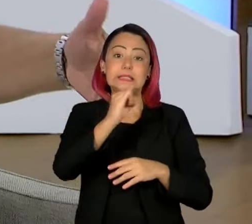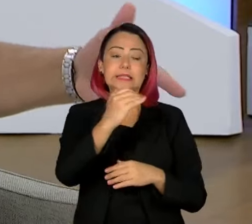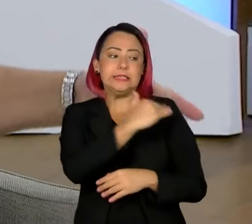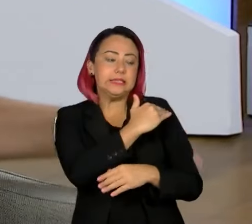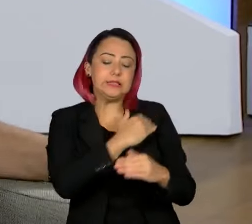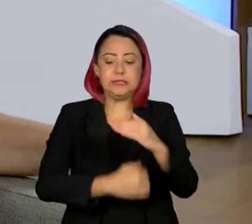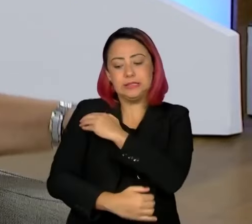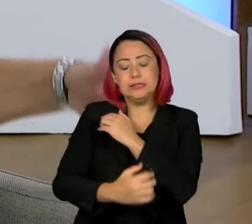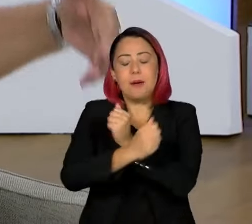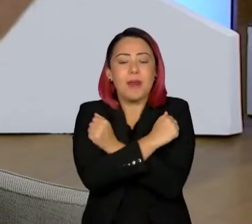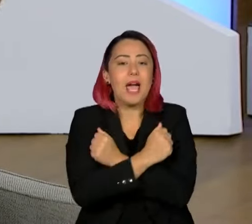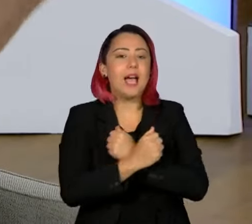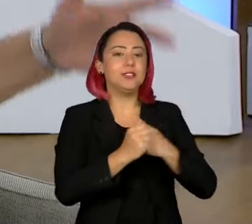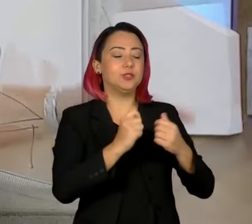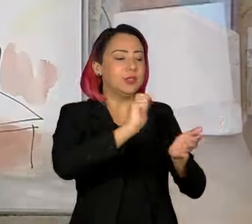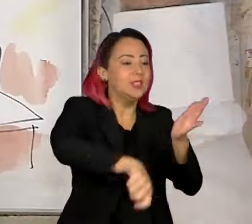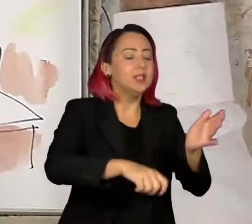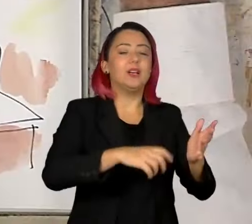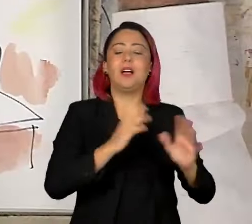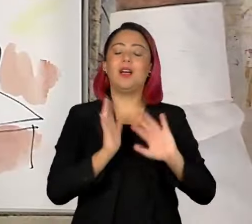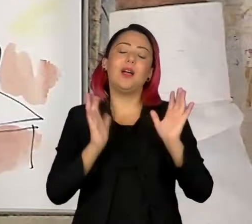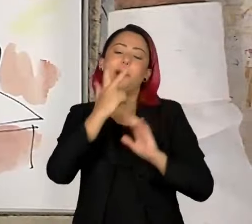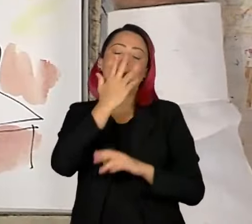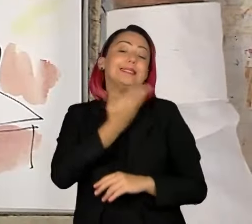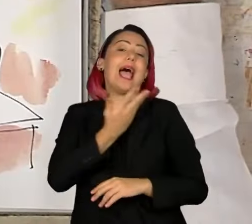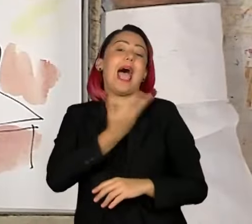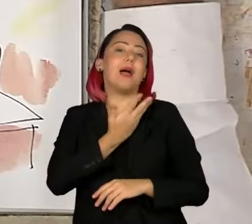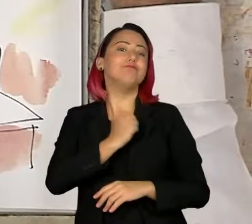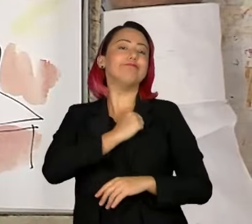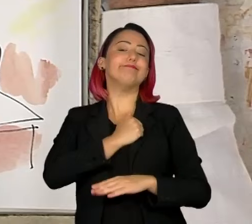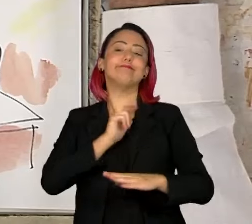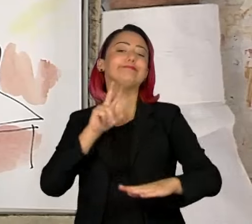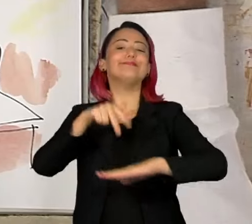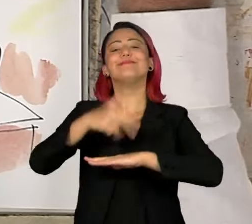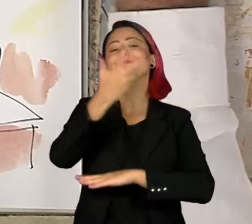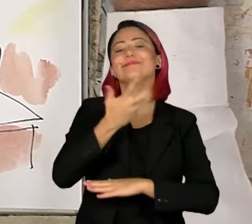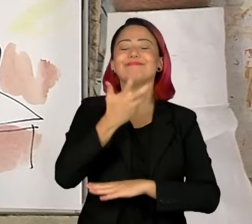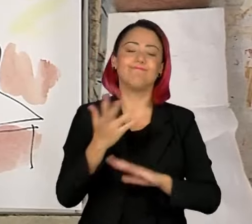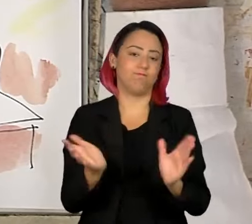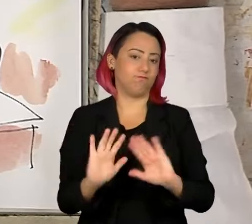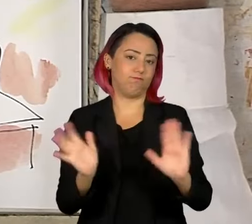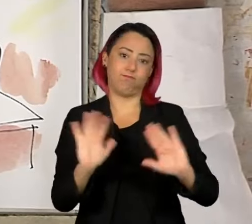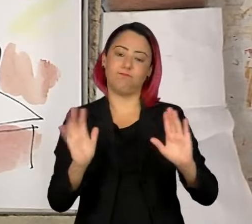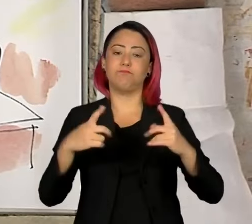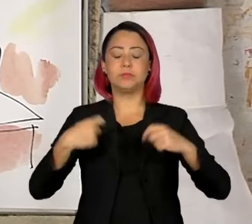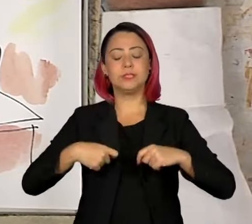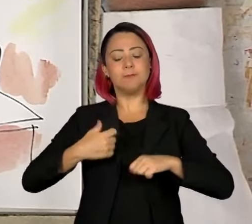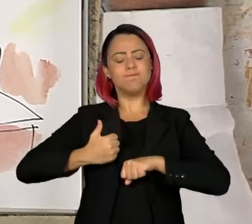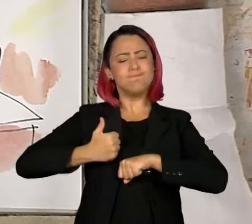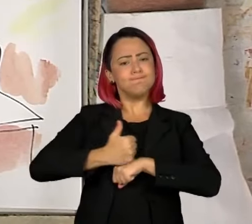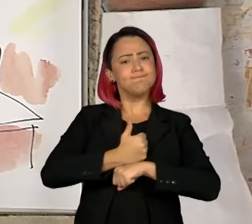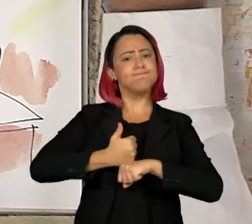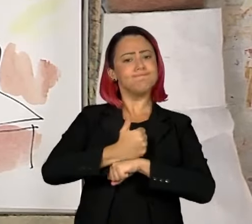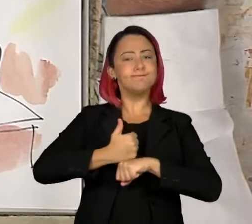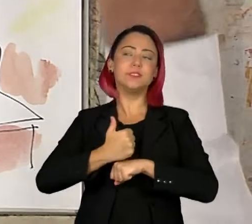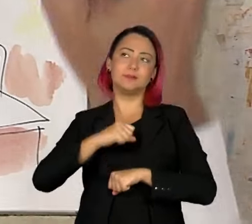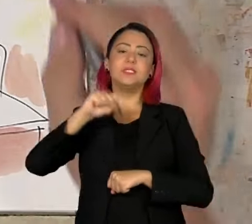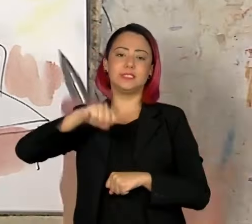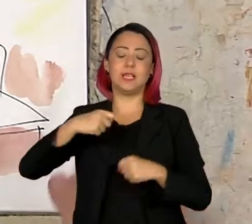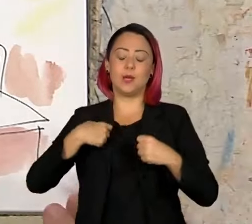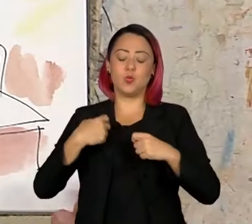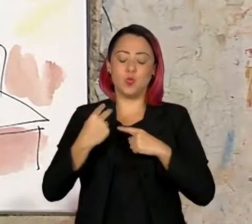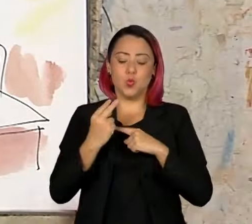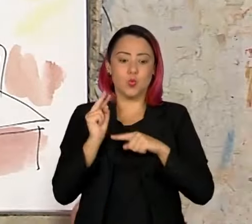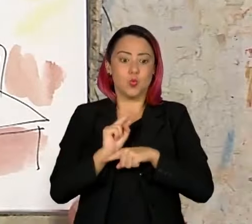me abraçar. Aí já entro como amiguinho, né? É o nosso amiguinho da gente, vamos lá, vamos cantar. Então, esses são cuidados que eu tenho mesmo.